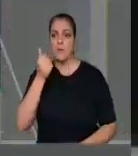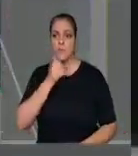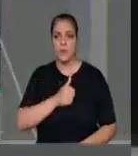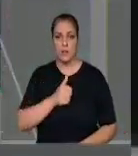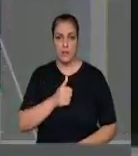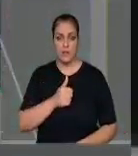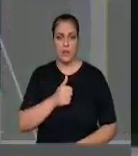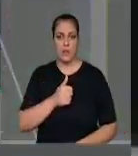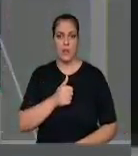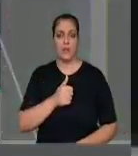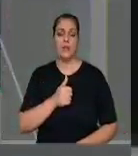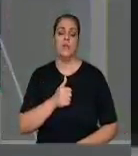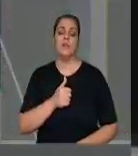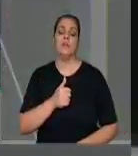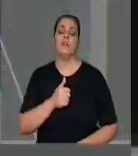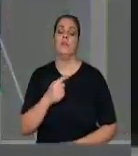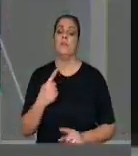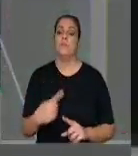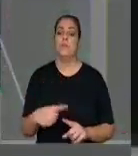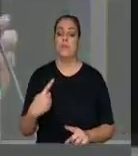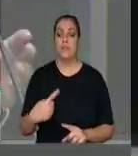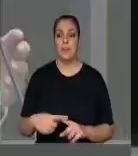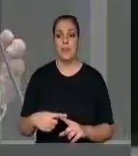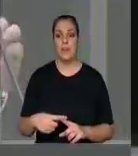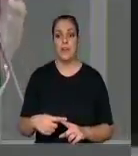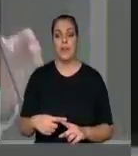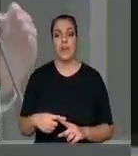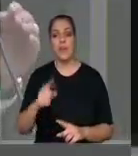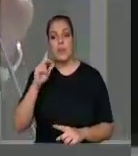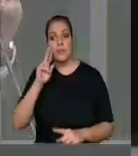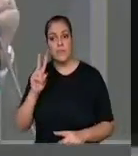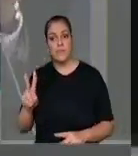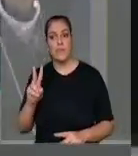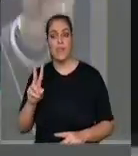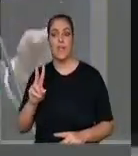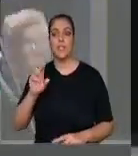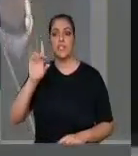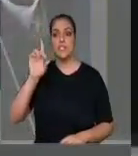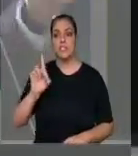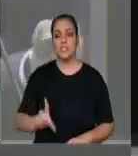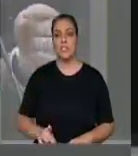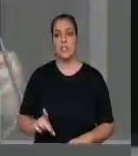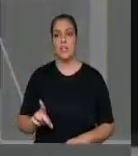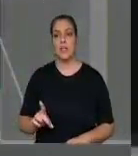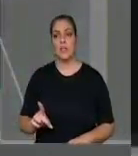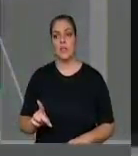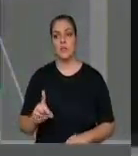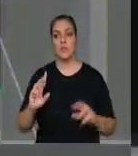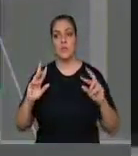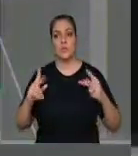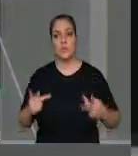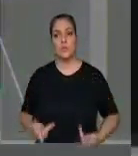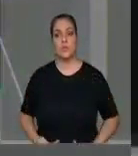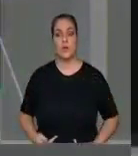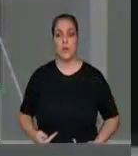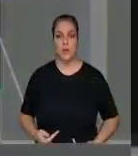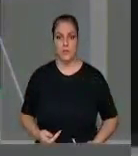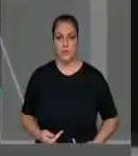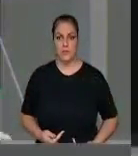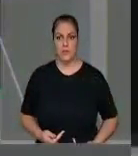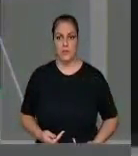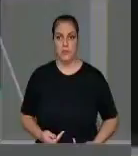universal do Conselho dos Direitos Humanos na ONU.